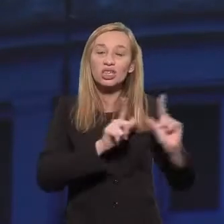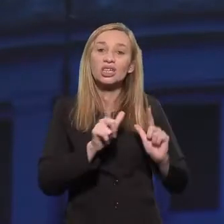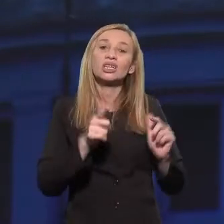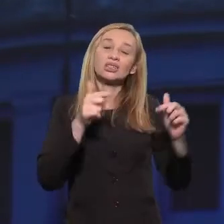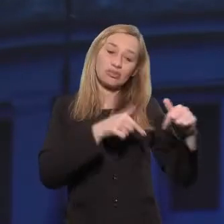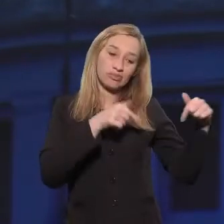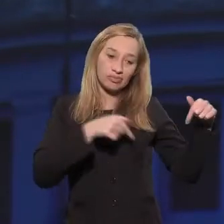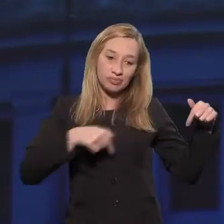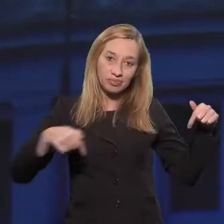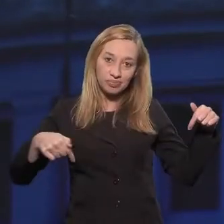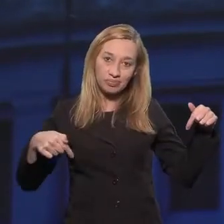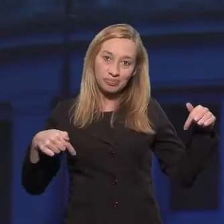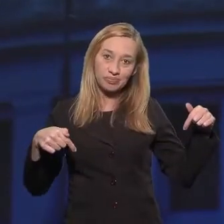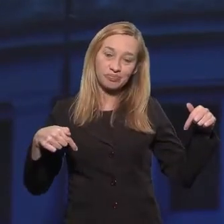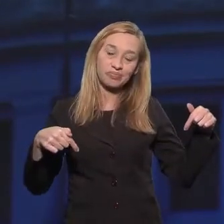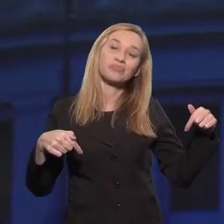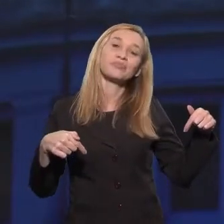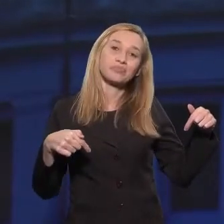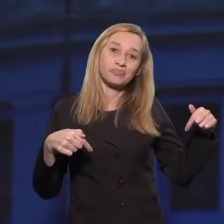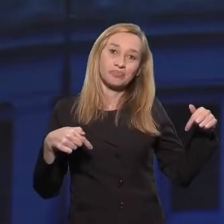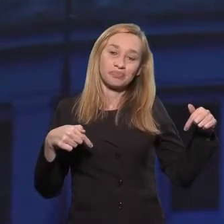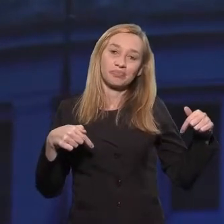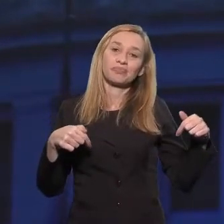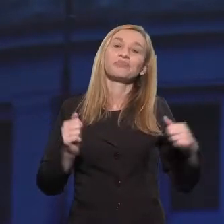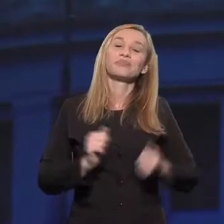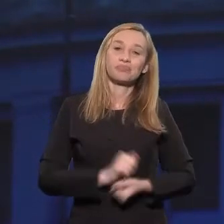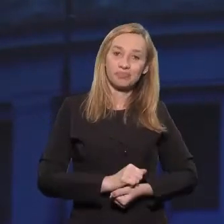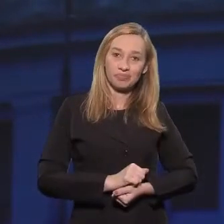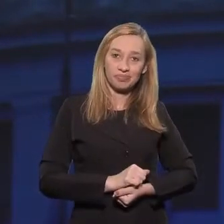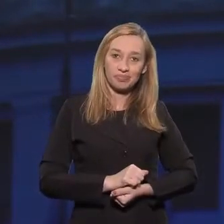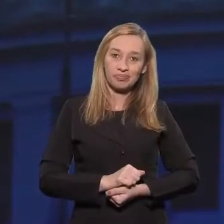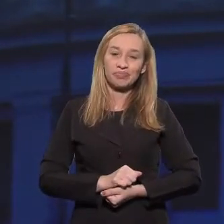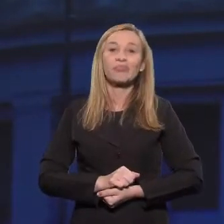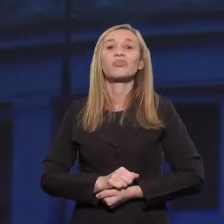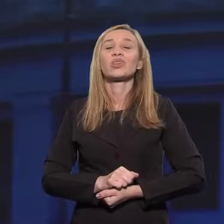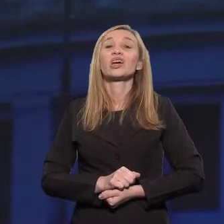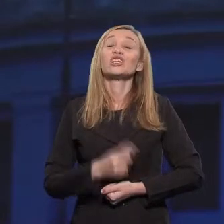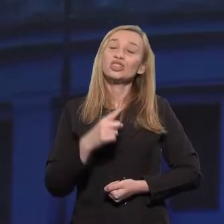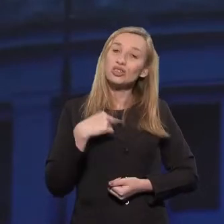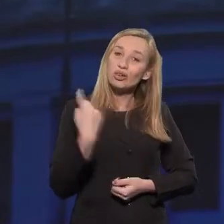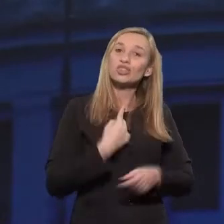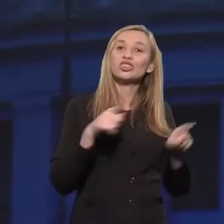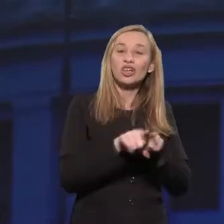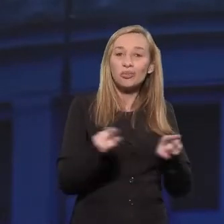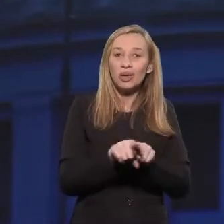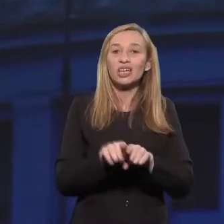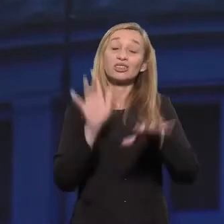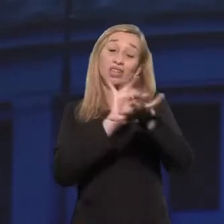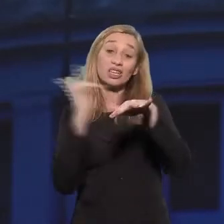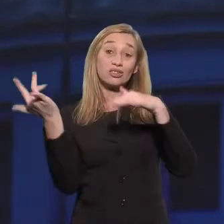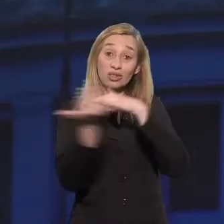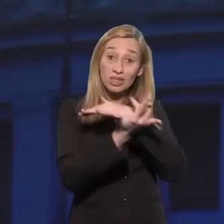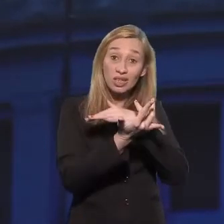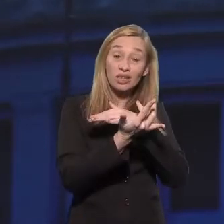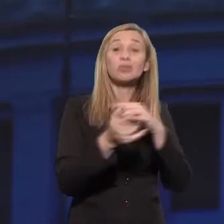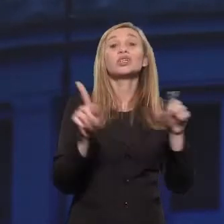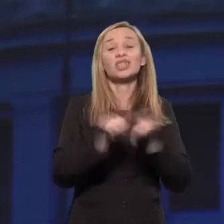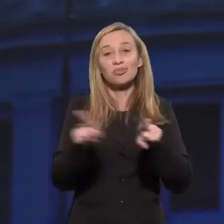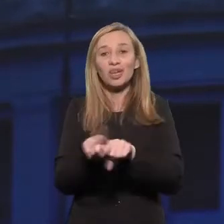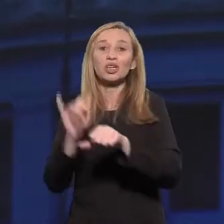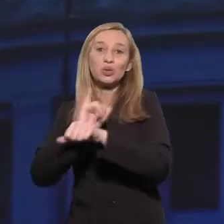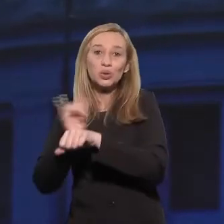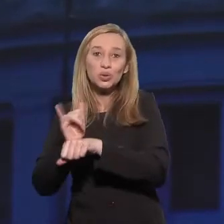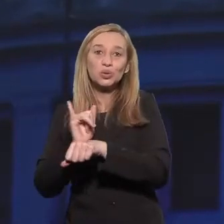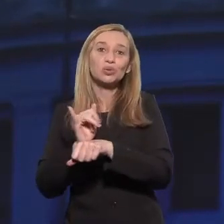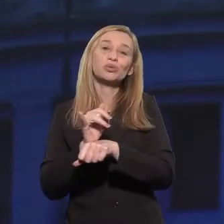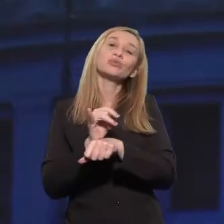programa da TV Alerje, acesse o nosso site www.alerje.rj.gov.br. Nós também estamos nas